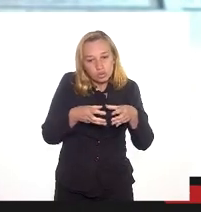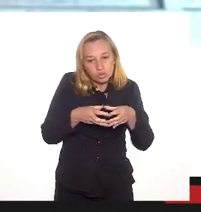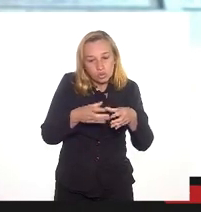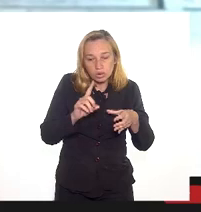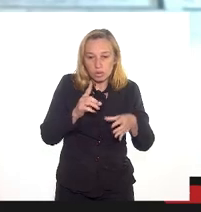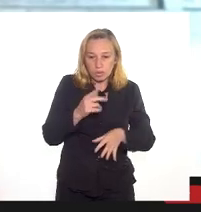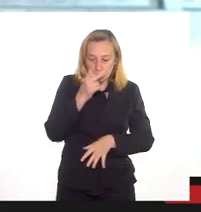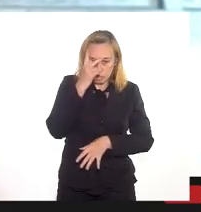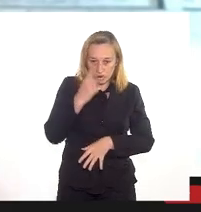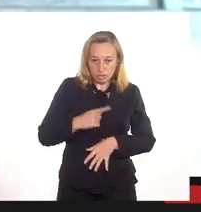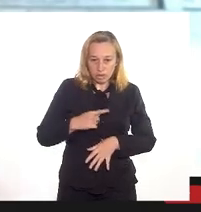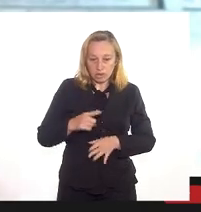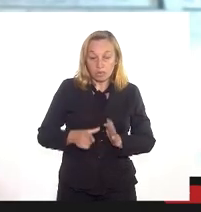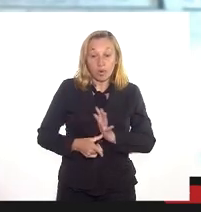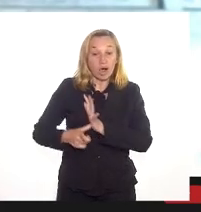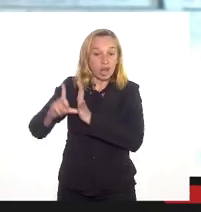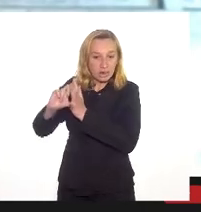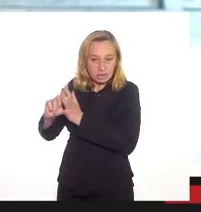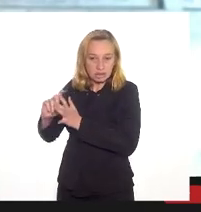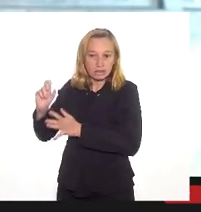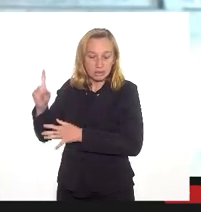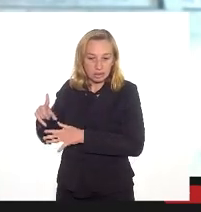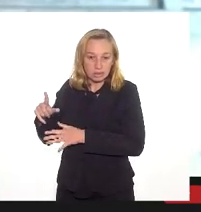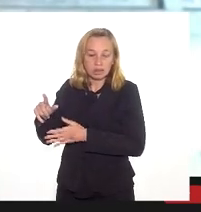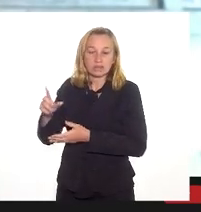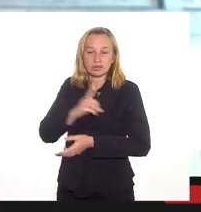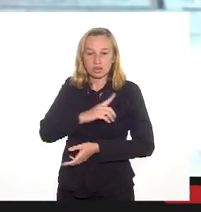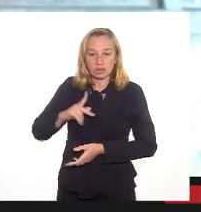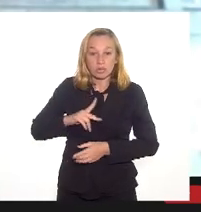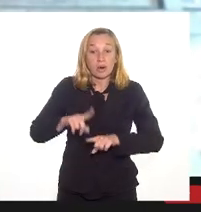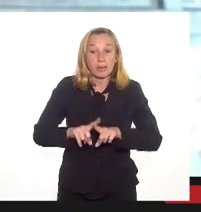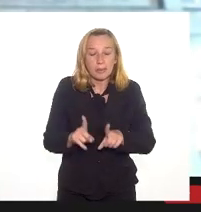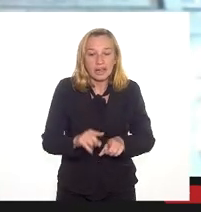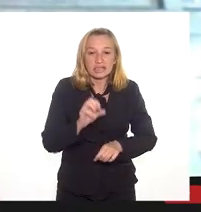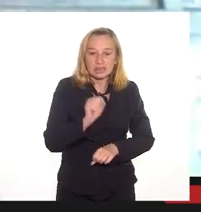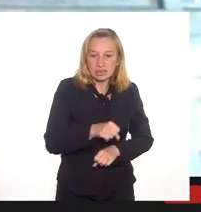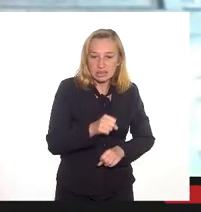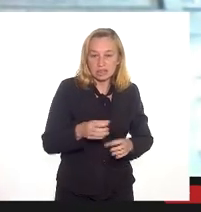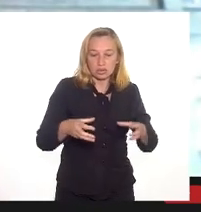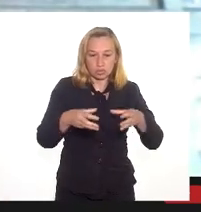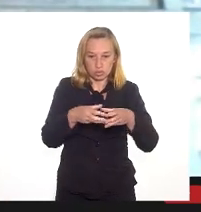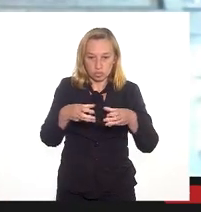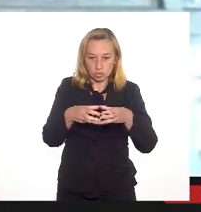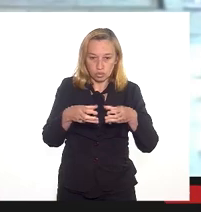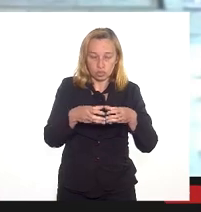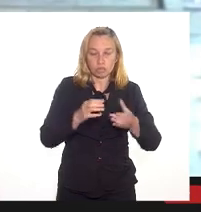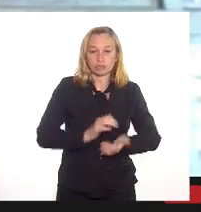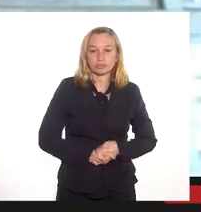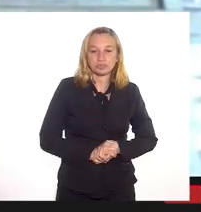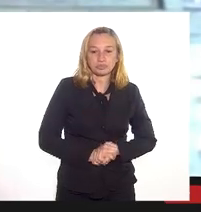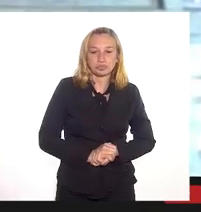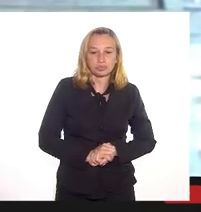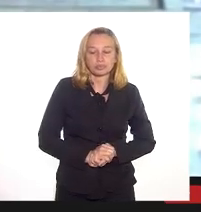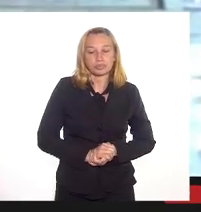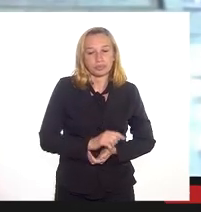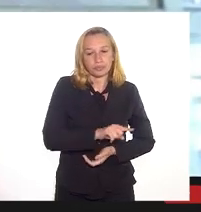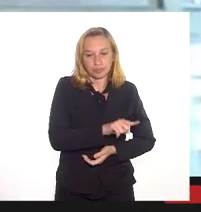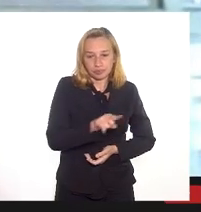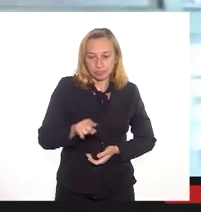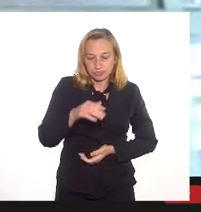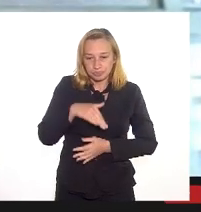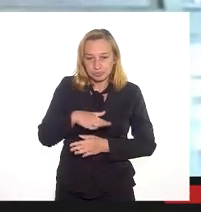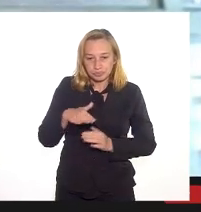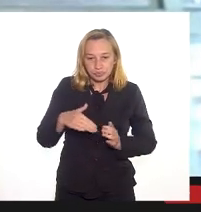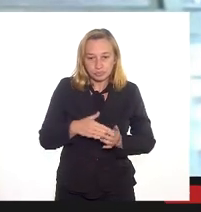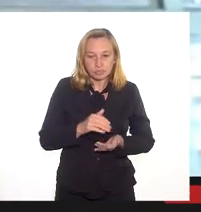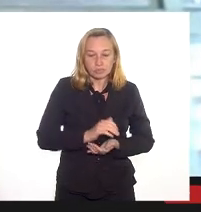individual, como era atualmente realizado pela defensoria, mas sim do ponto de vista coletivo para essas pessoas e para